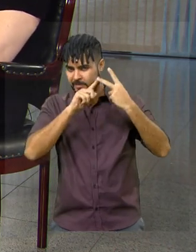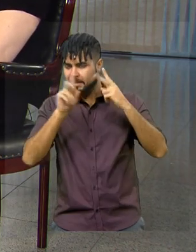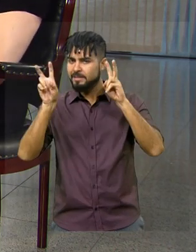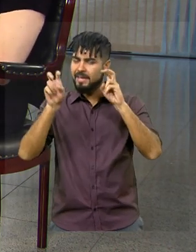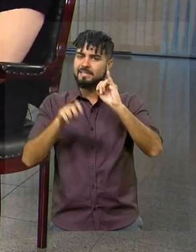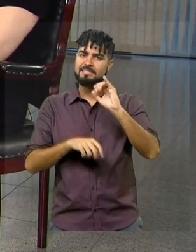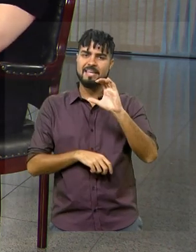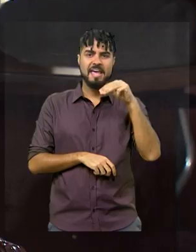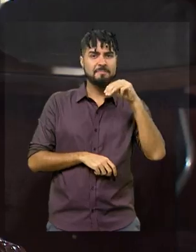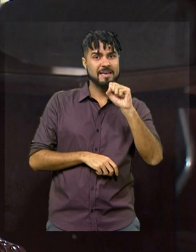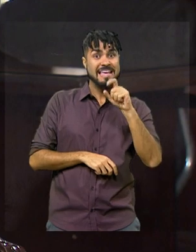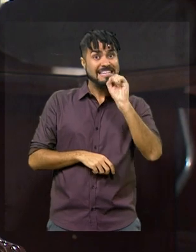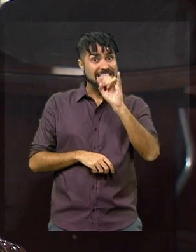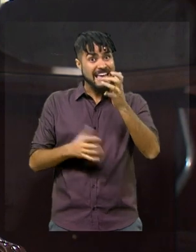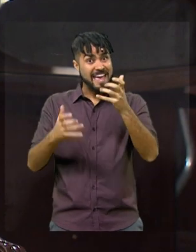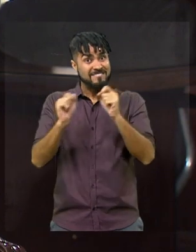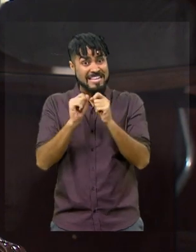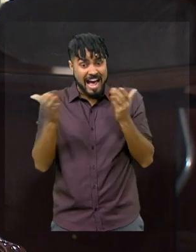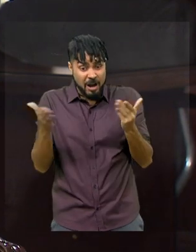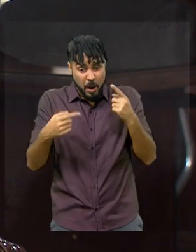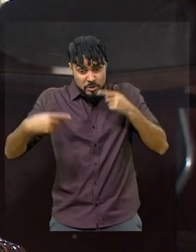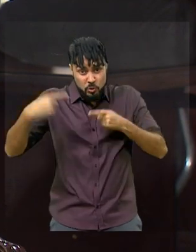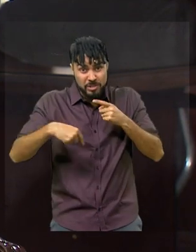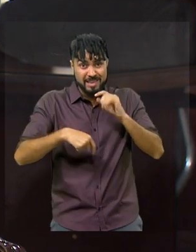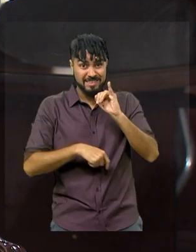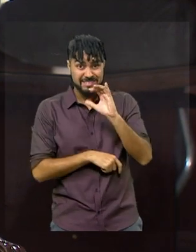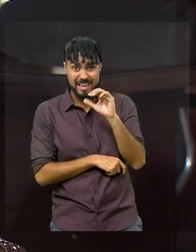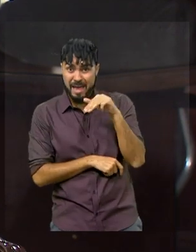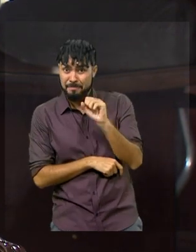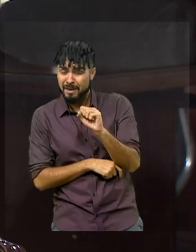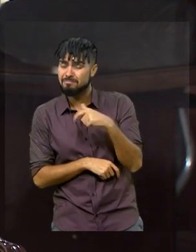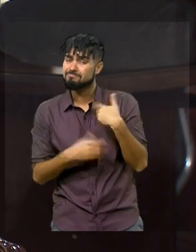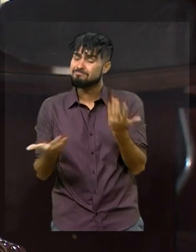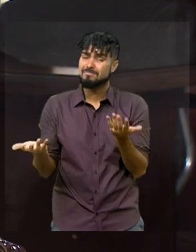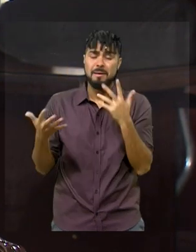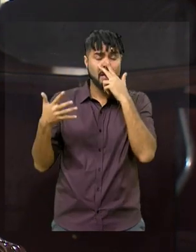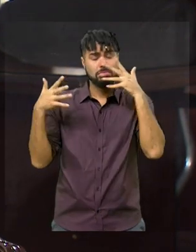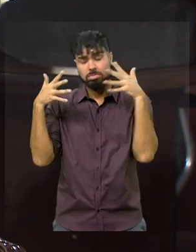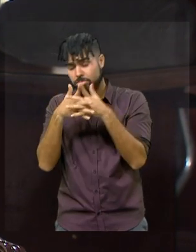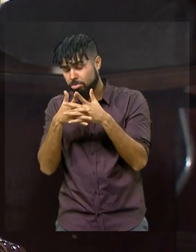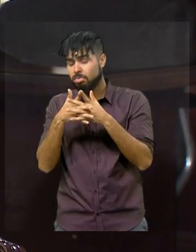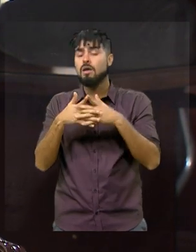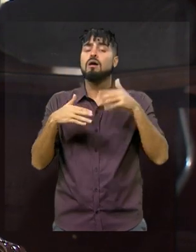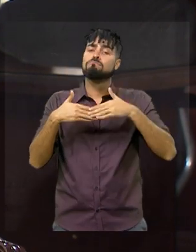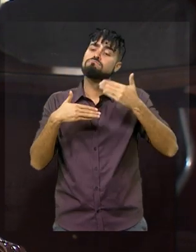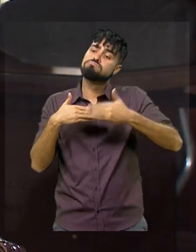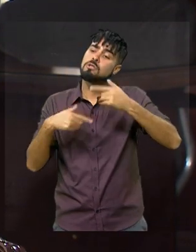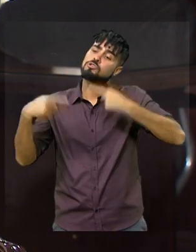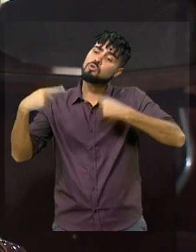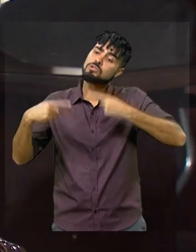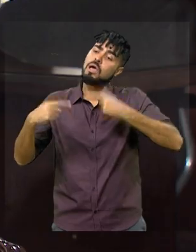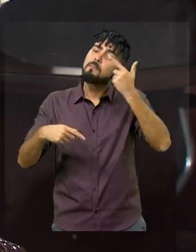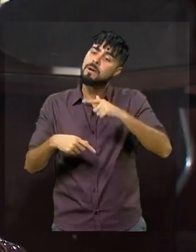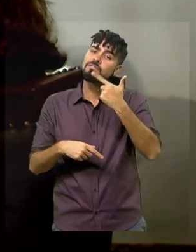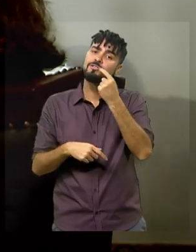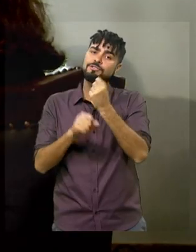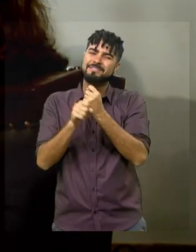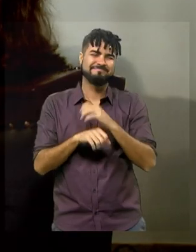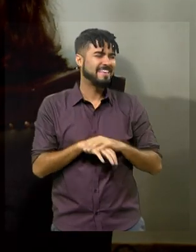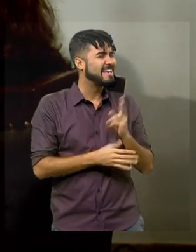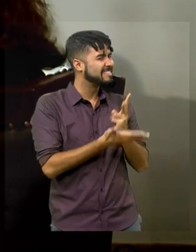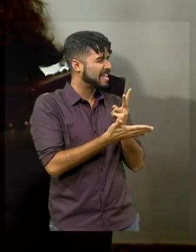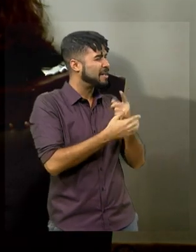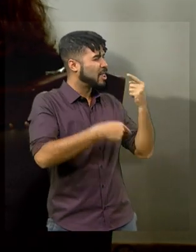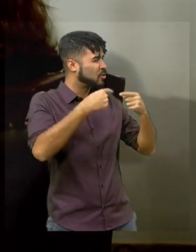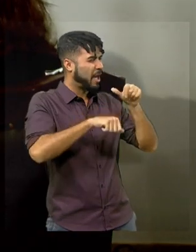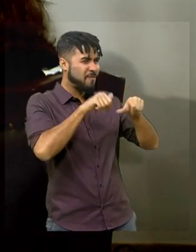o ICMS. Se quisermos colocar ICMS nesse momento, nós podemos ficar mais 20 anos discutindo. É, porque sempre empaca